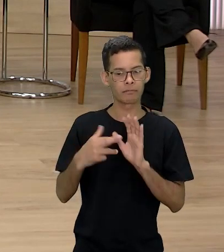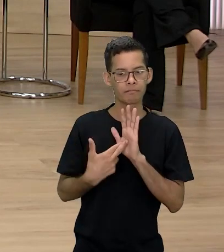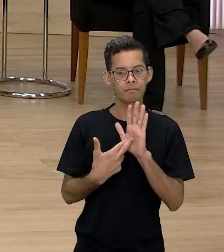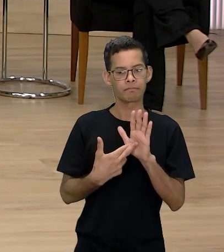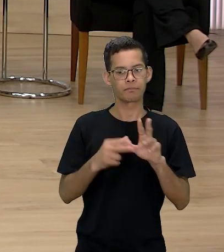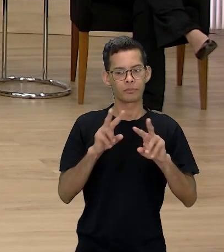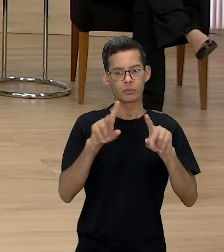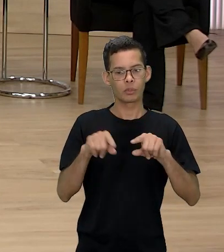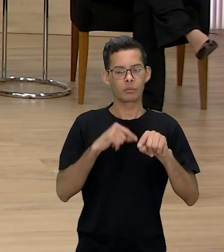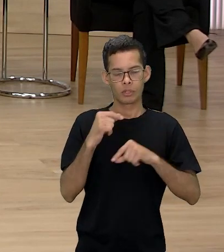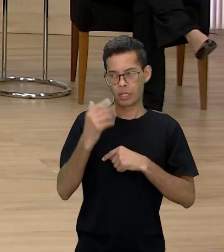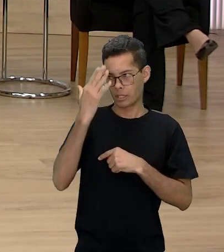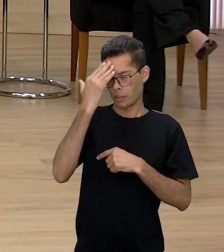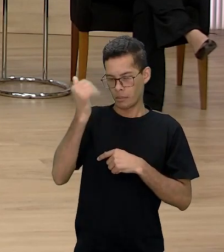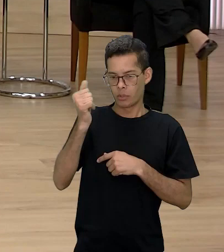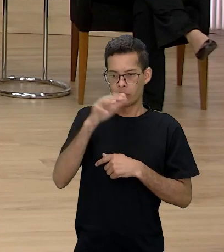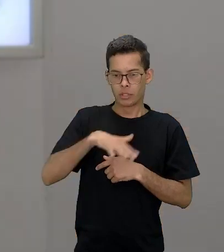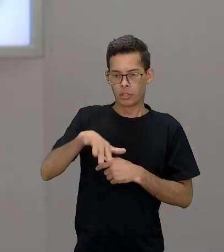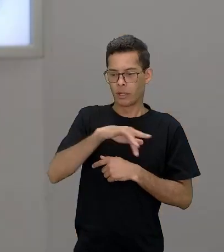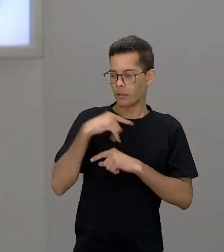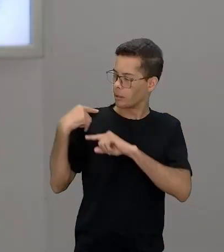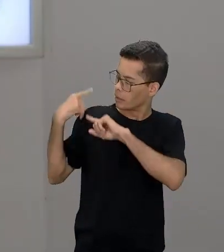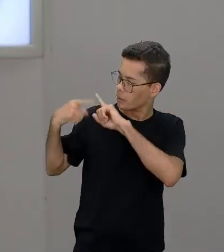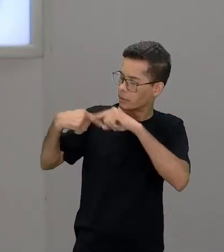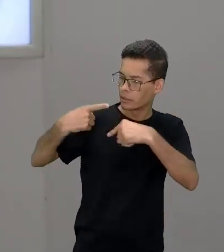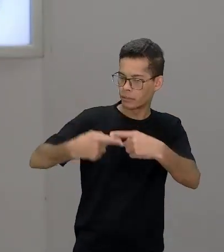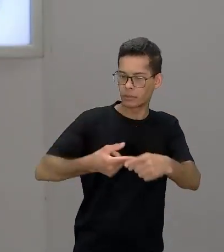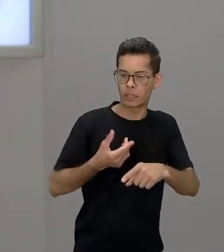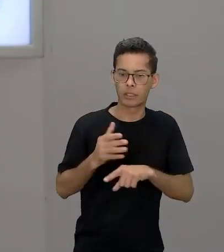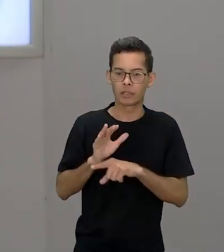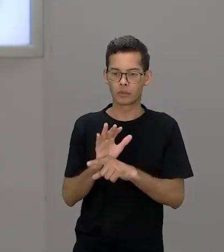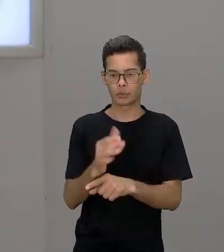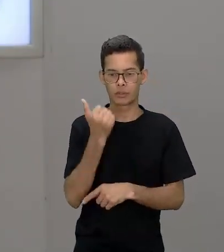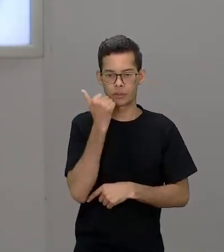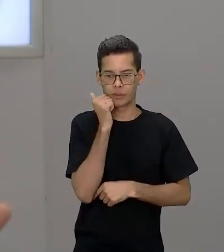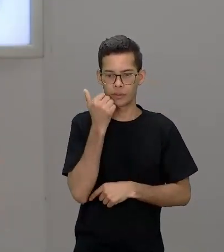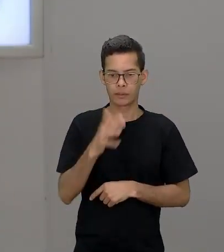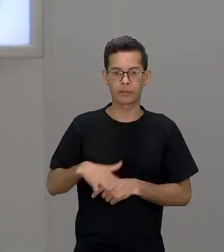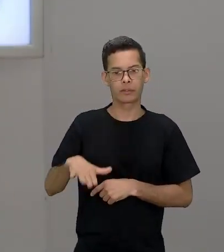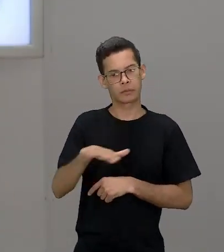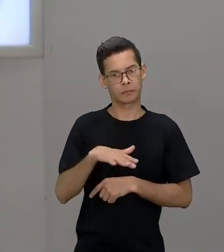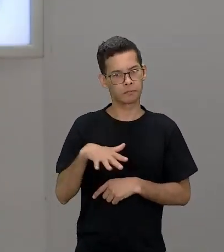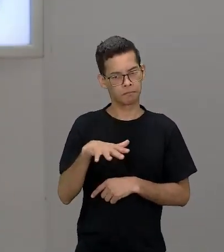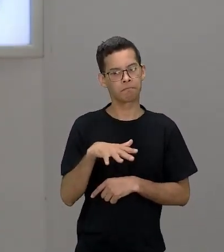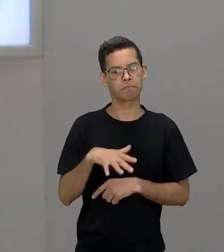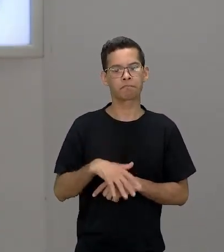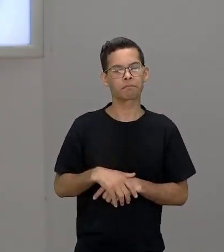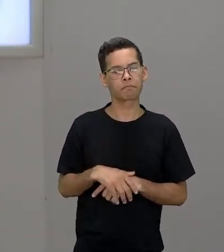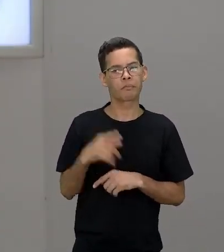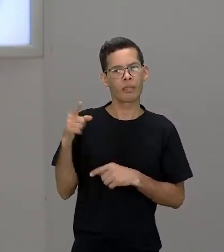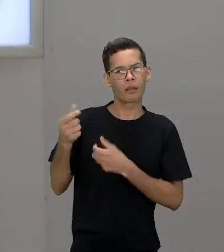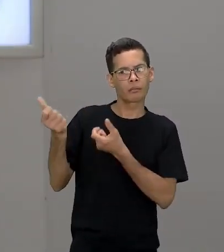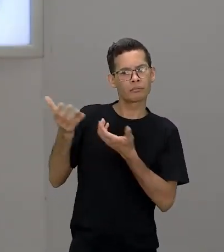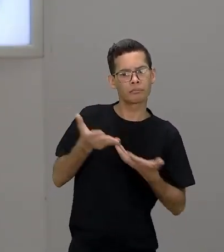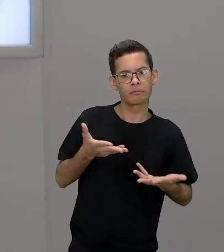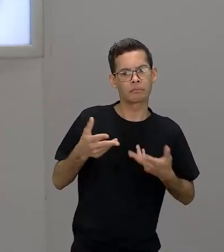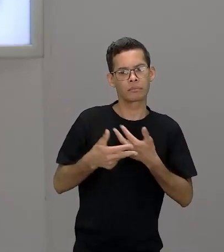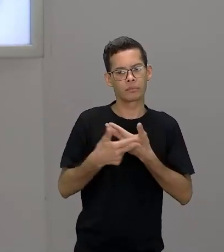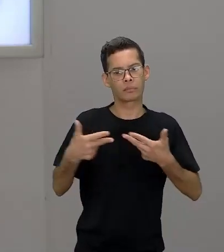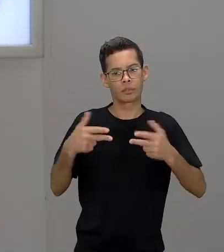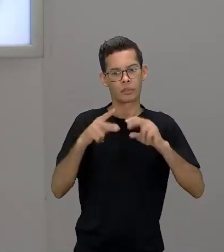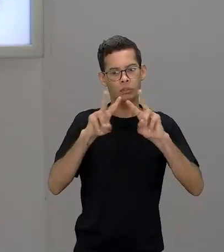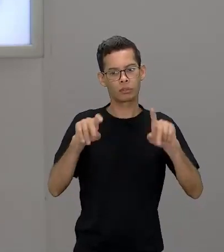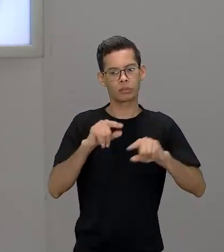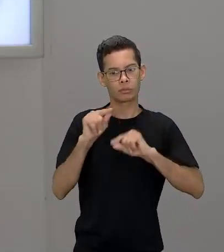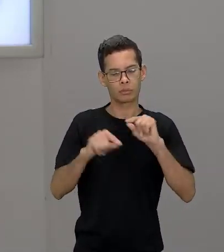ancestralidade né assim contribuindo para a ciência né aquilo que ela traz né dos remédios né das